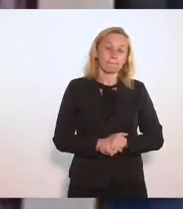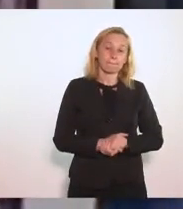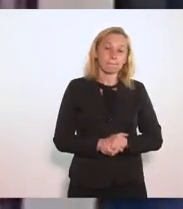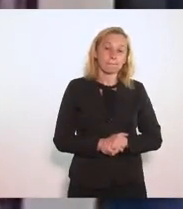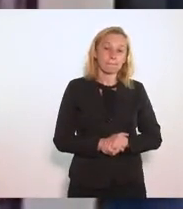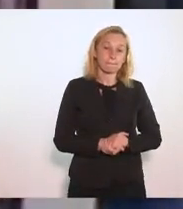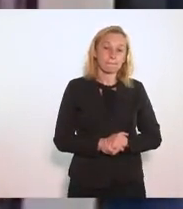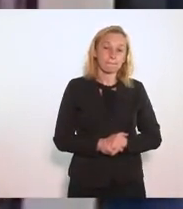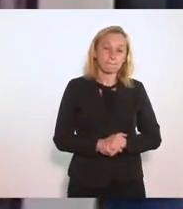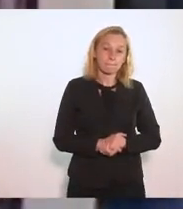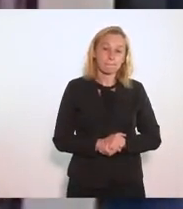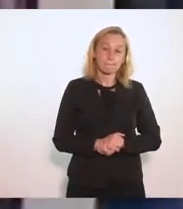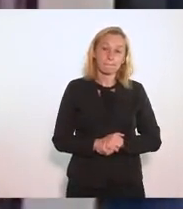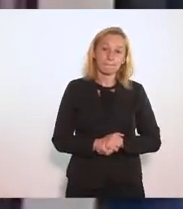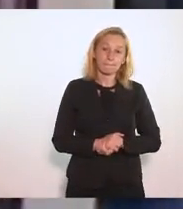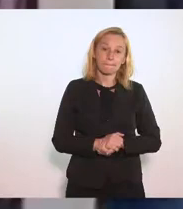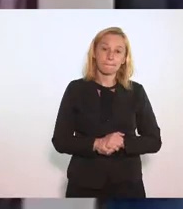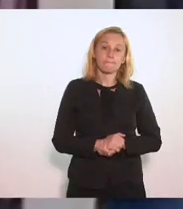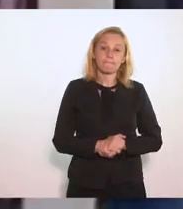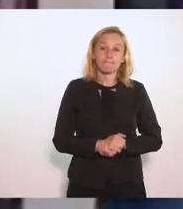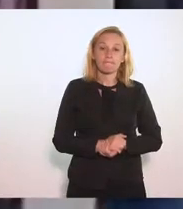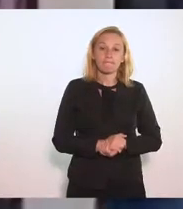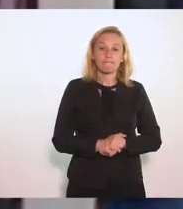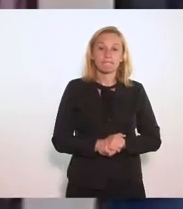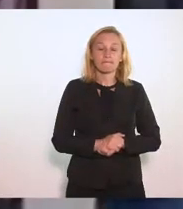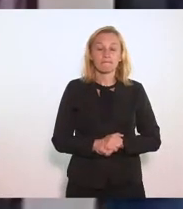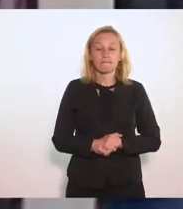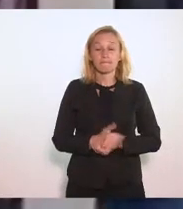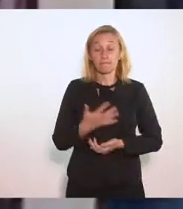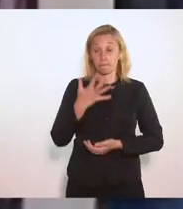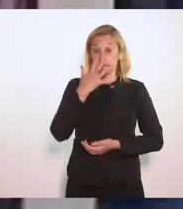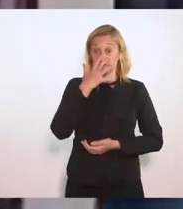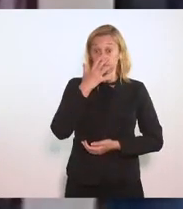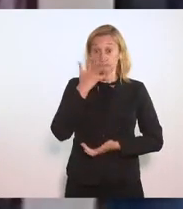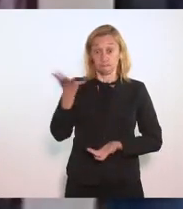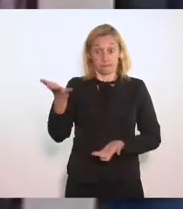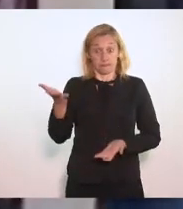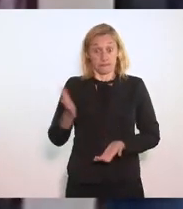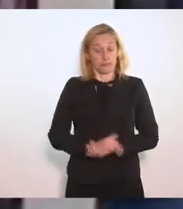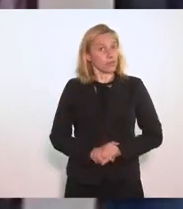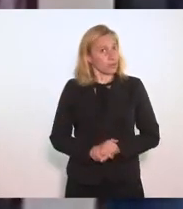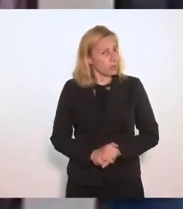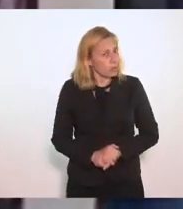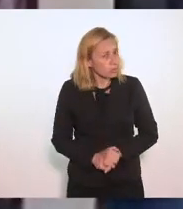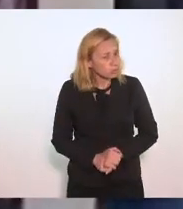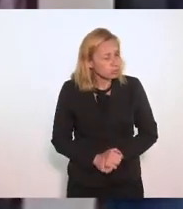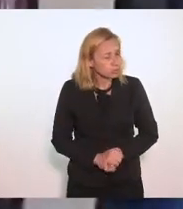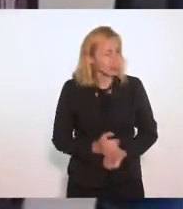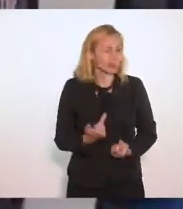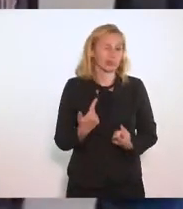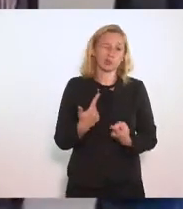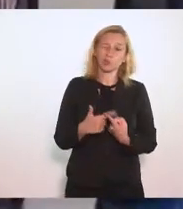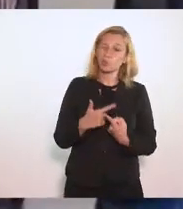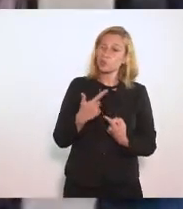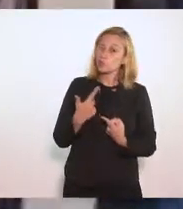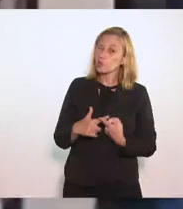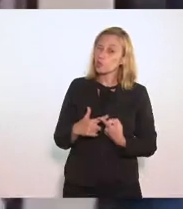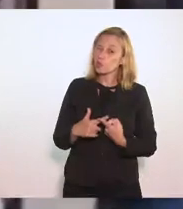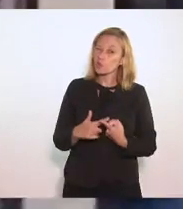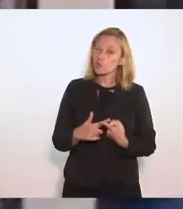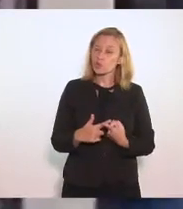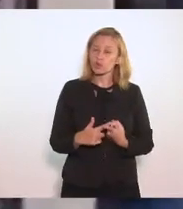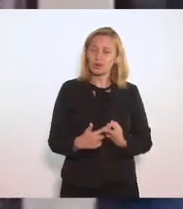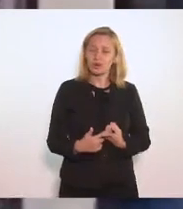É uma coisa Que eu fico Muito impressionado Porque que se Contua